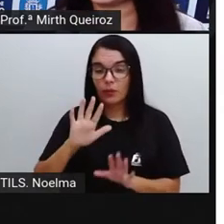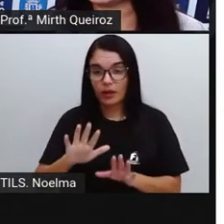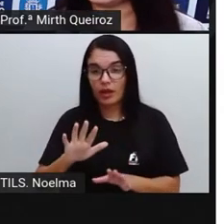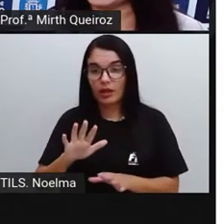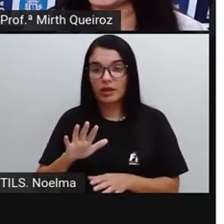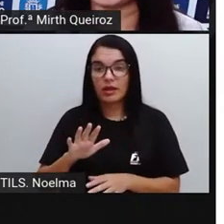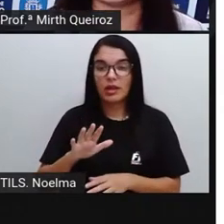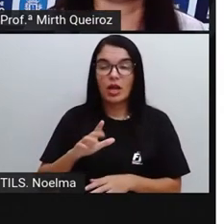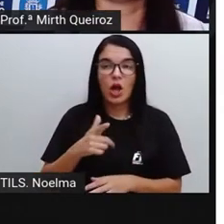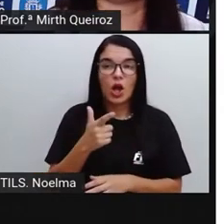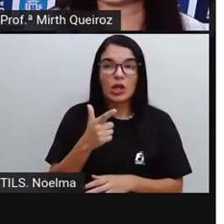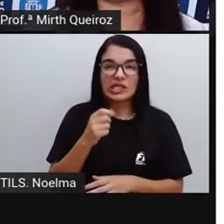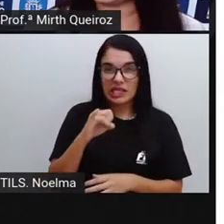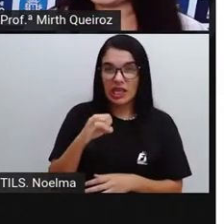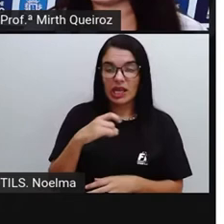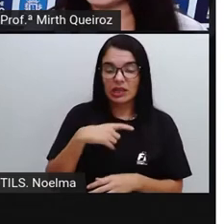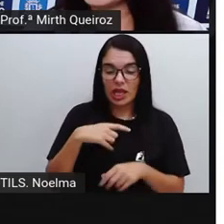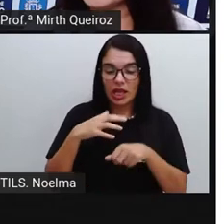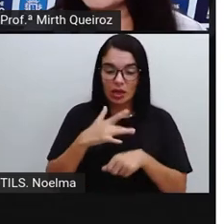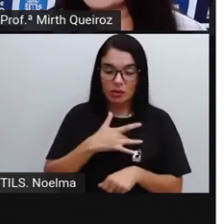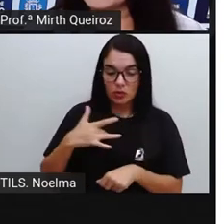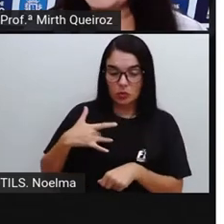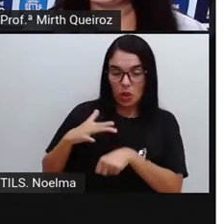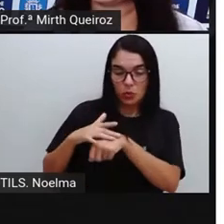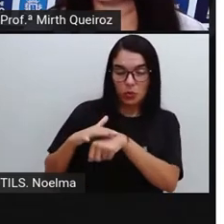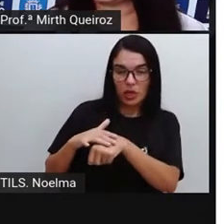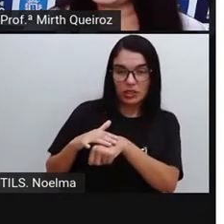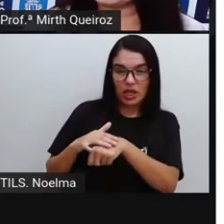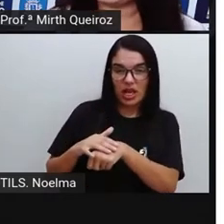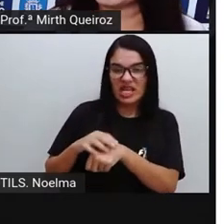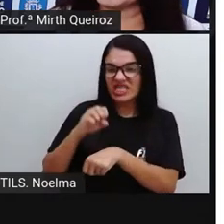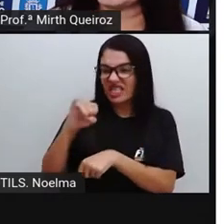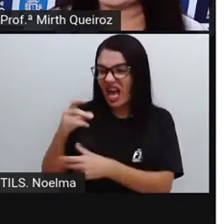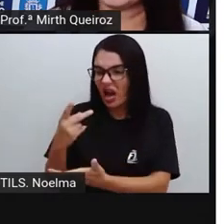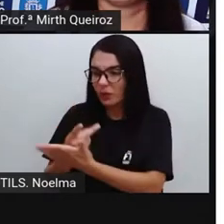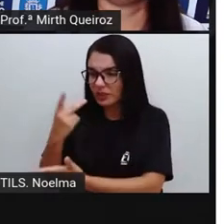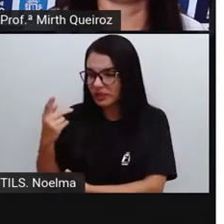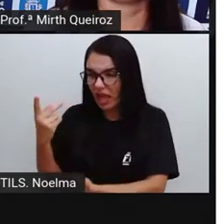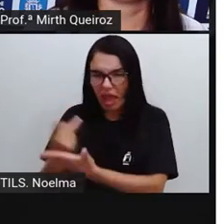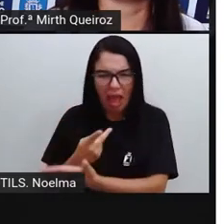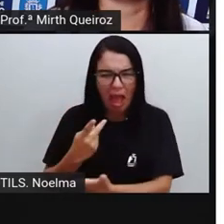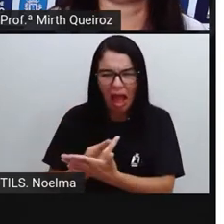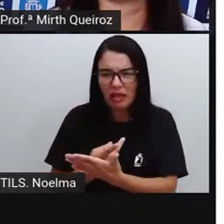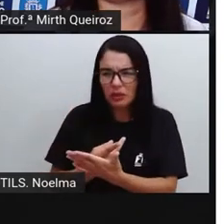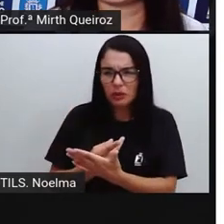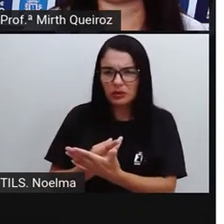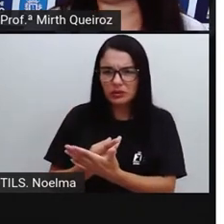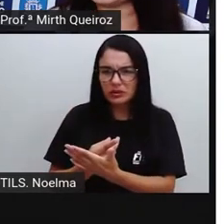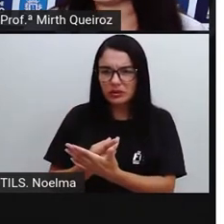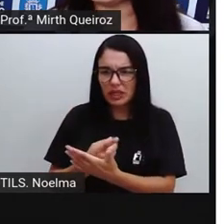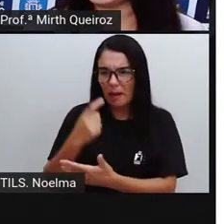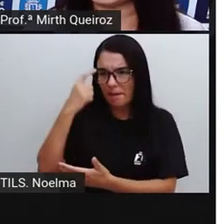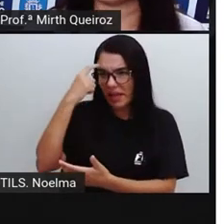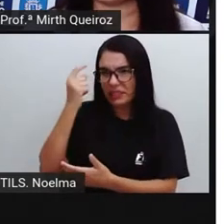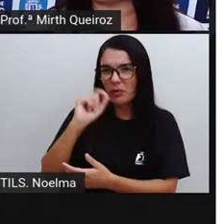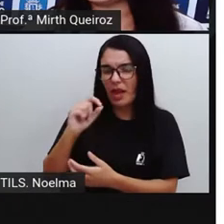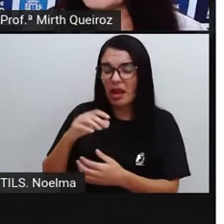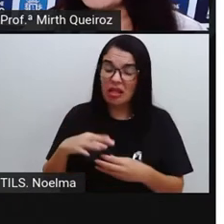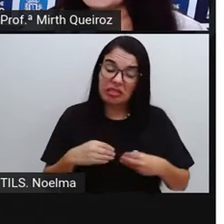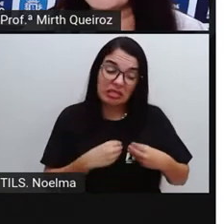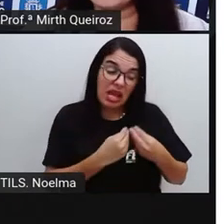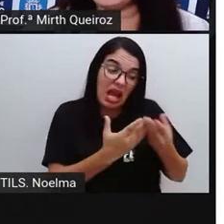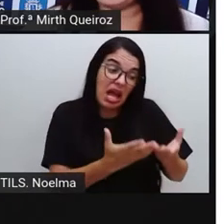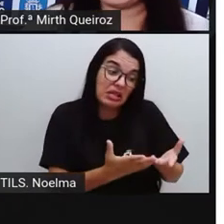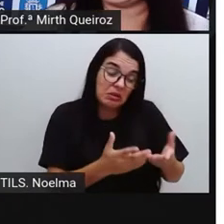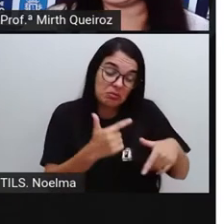tem coragem de falar Sobre algo de errado que aconteceu E a gente deve fazer isso Por quê? Porque se pensa que é algo dado Que é um serviço